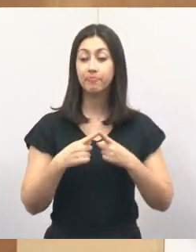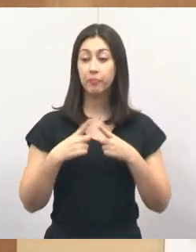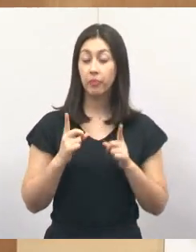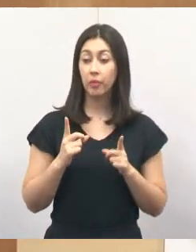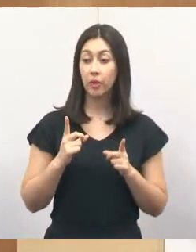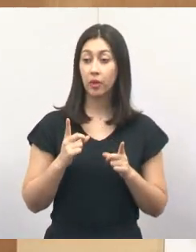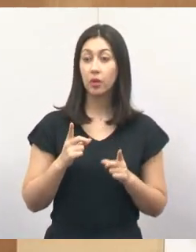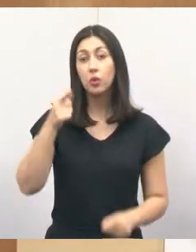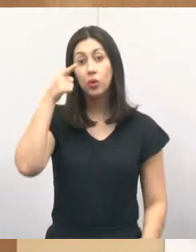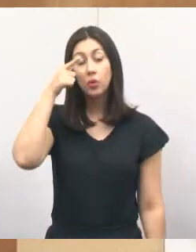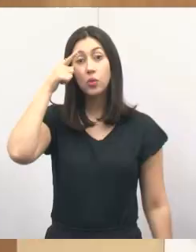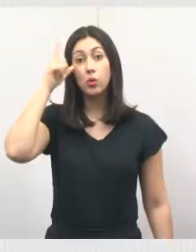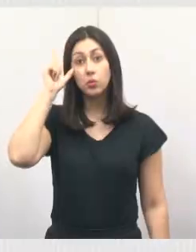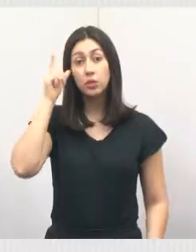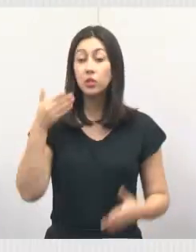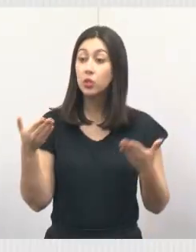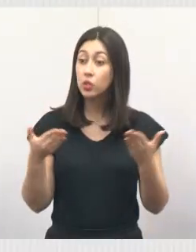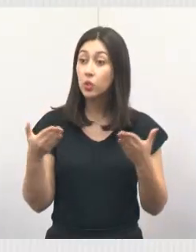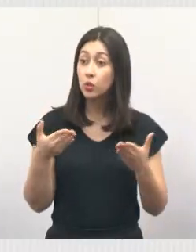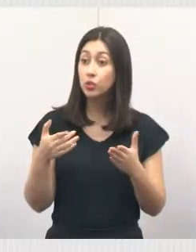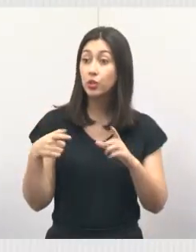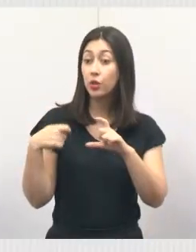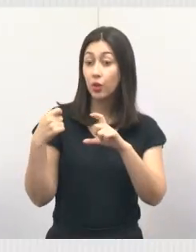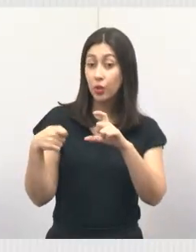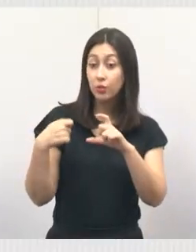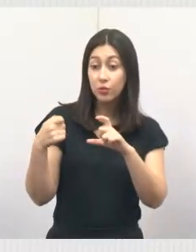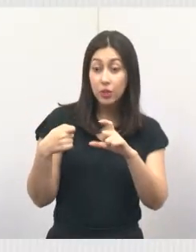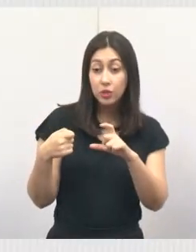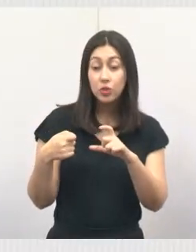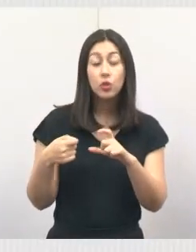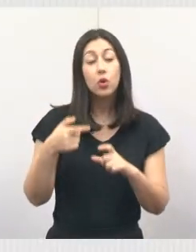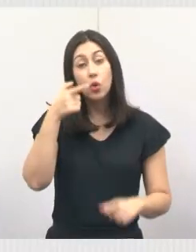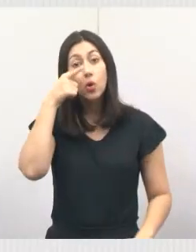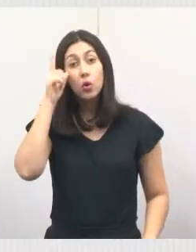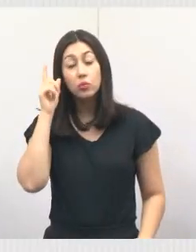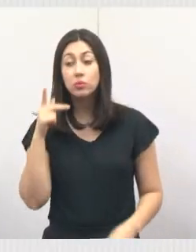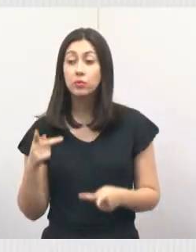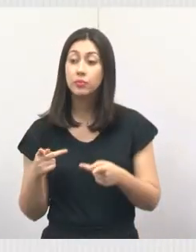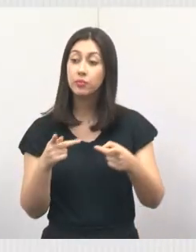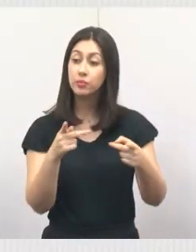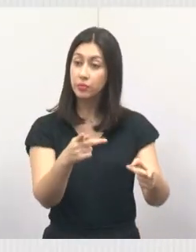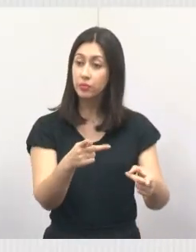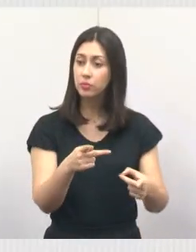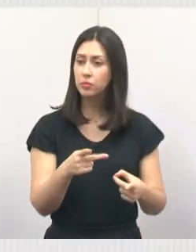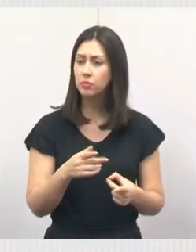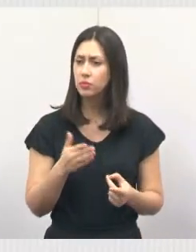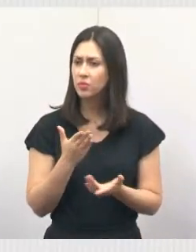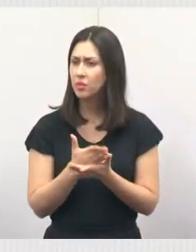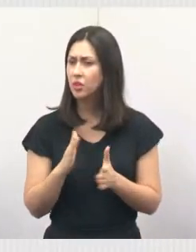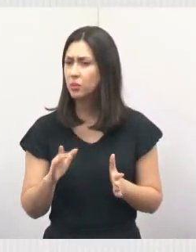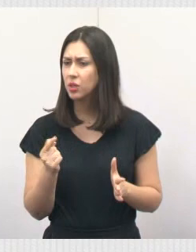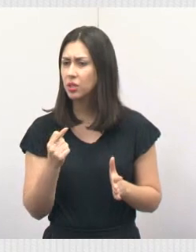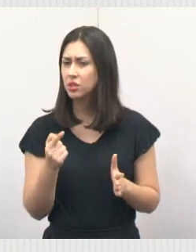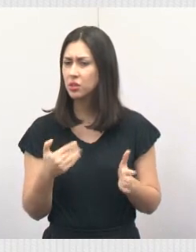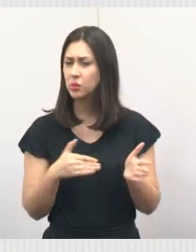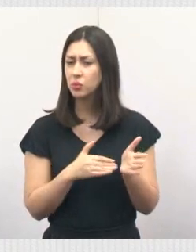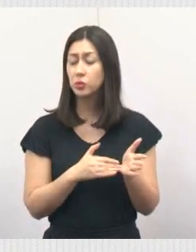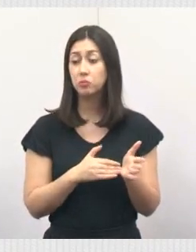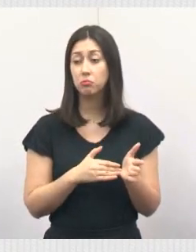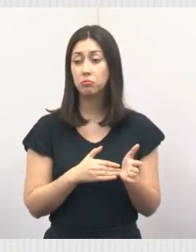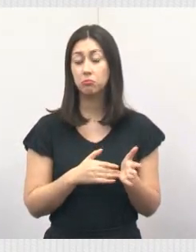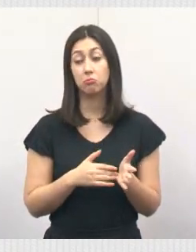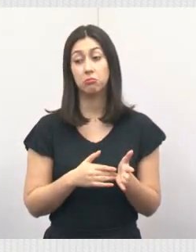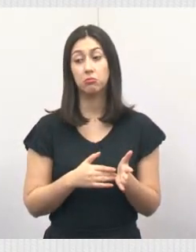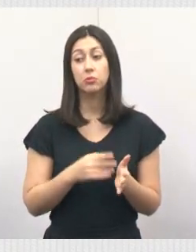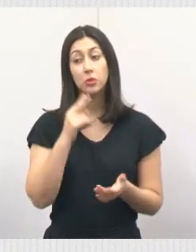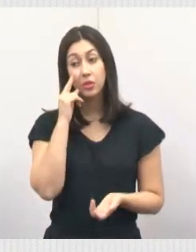ontem, hoje ela me mandou um vídeo, ontem eu estive lá, não sei se acabou, se esse é o último, deixa eu